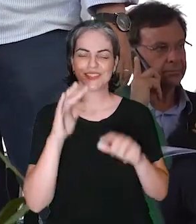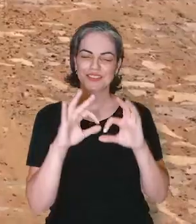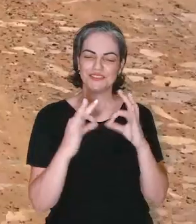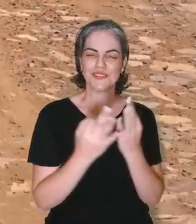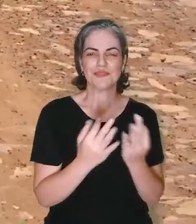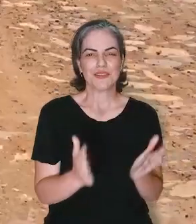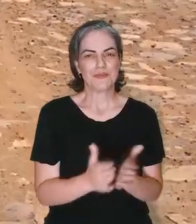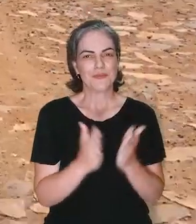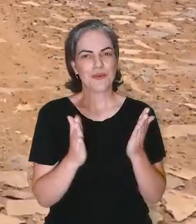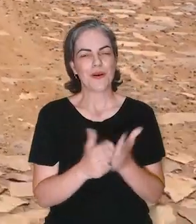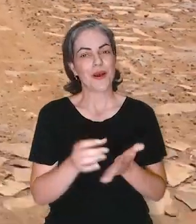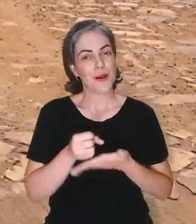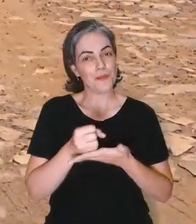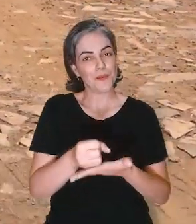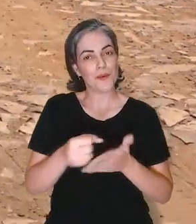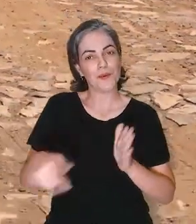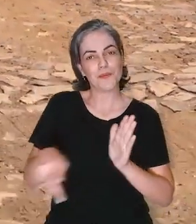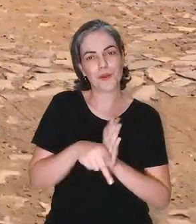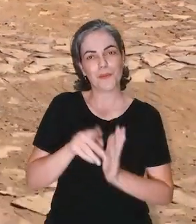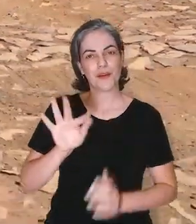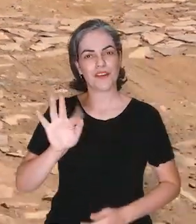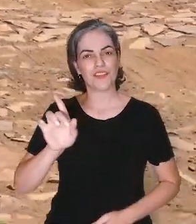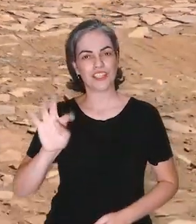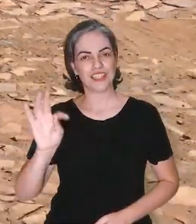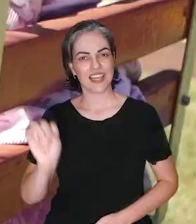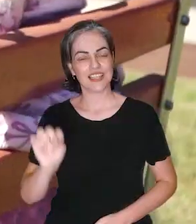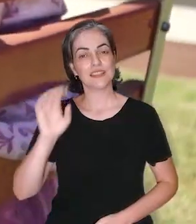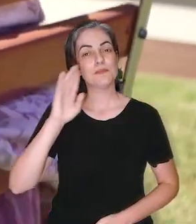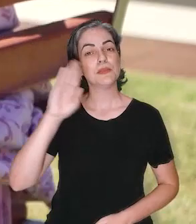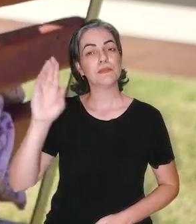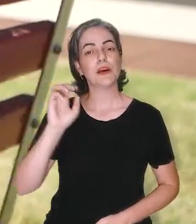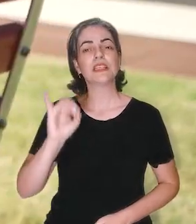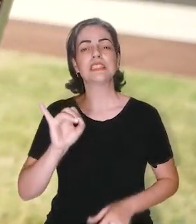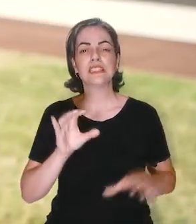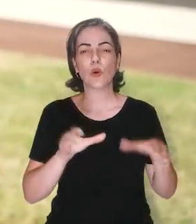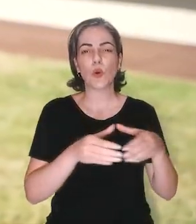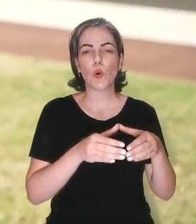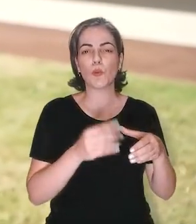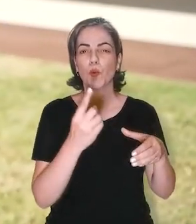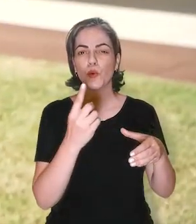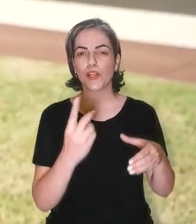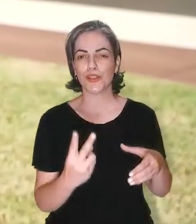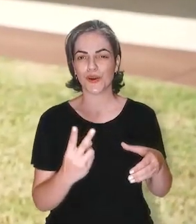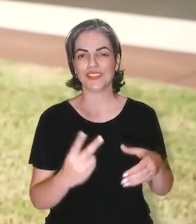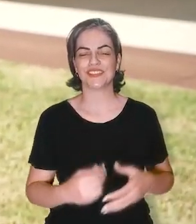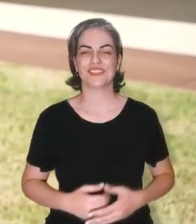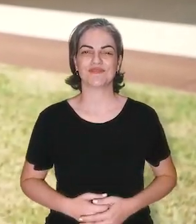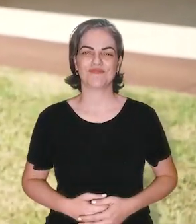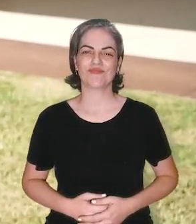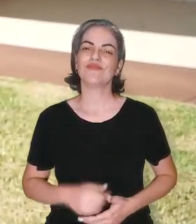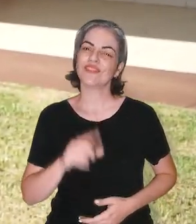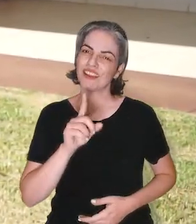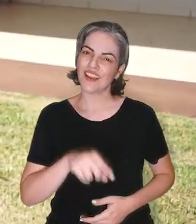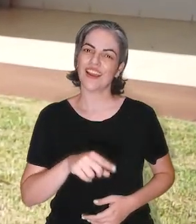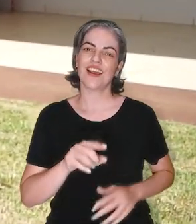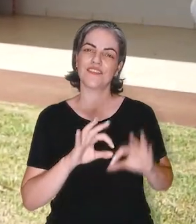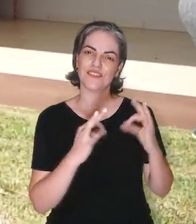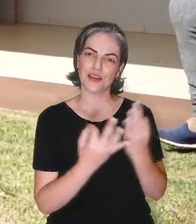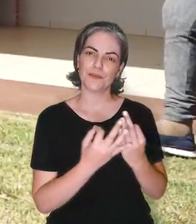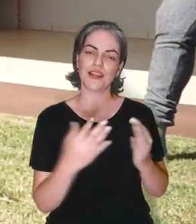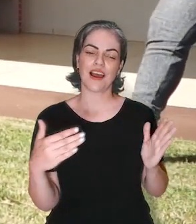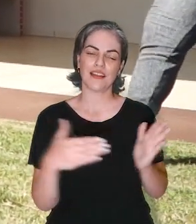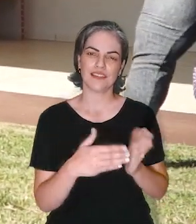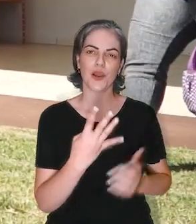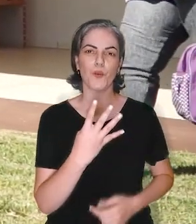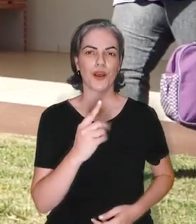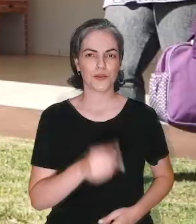renda com subsídios do FGTS, especialmente as integrantes dos grupos 1 e 2, renda de até R$.000